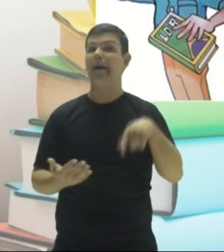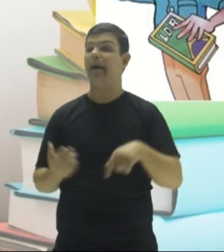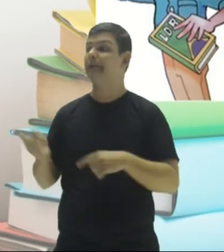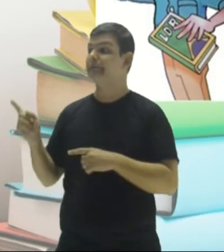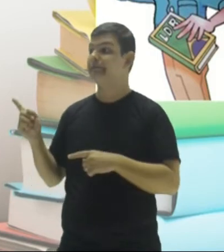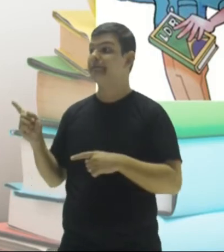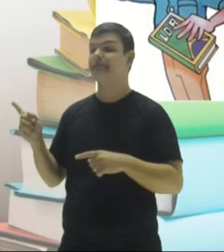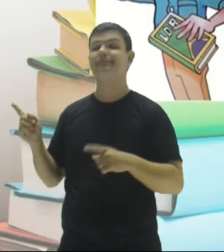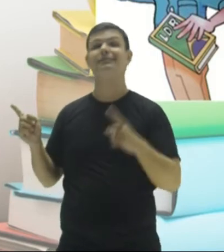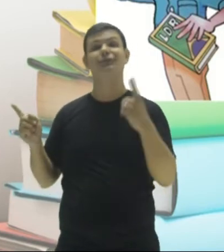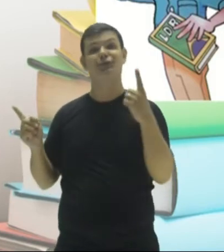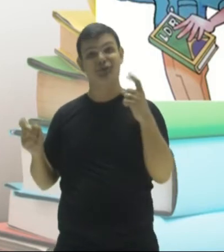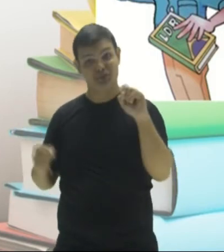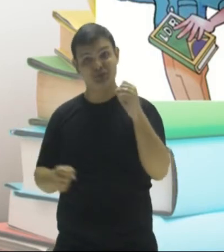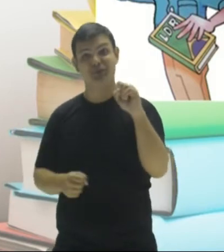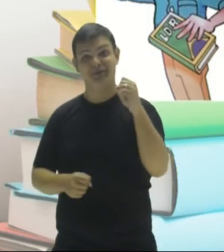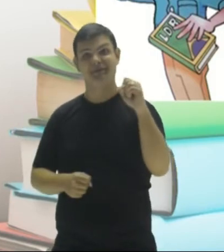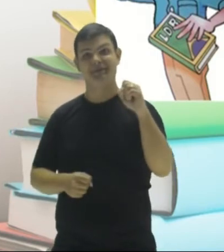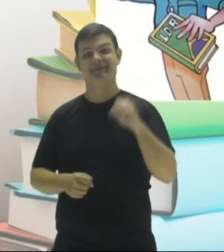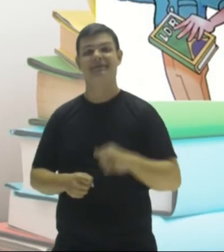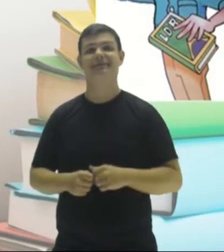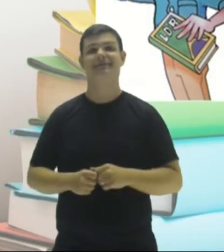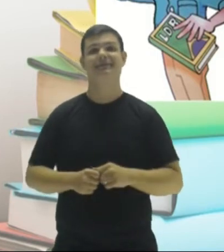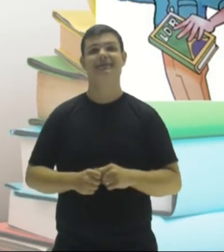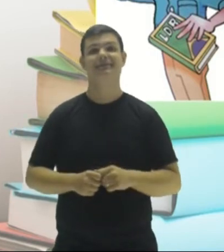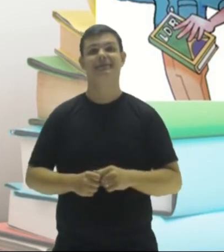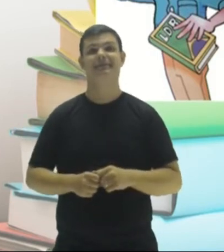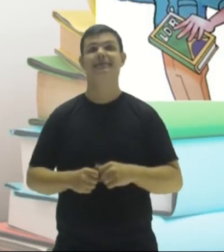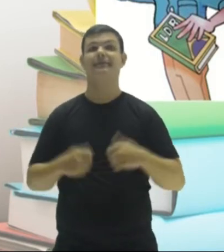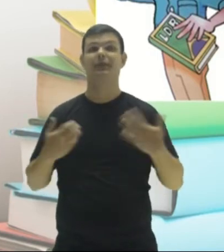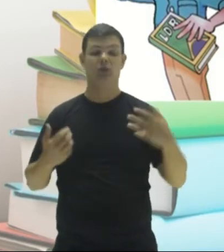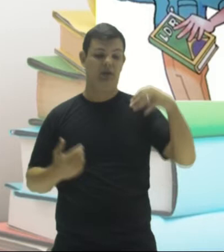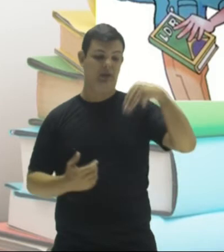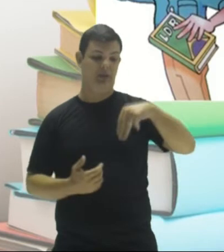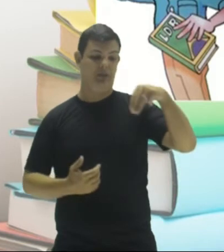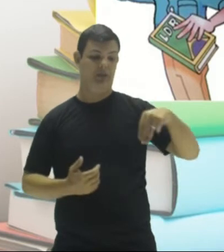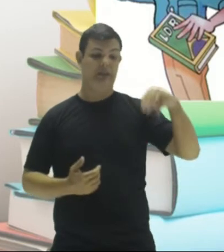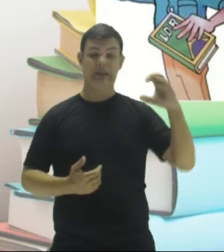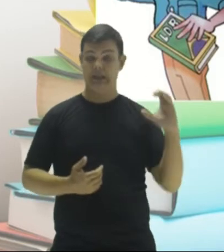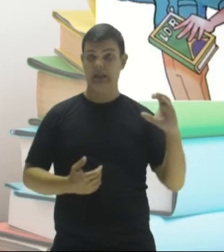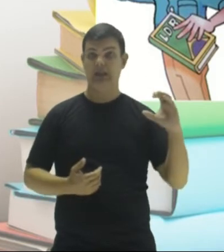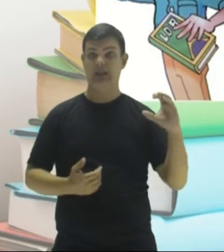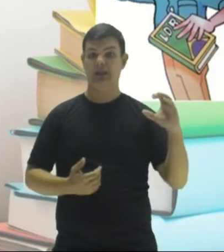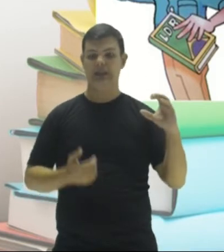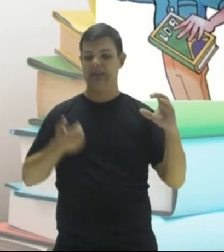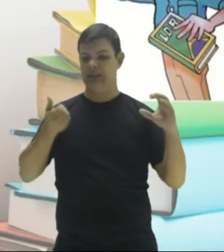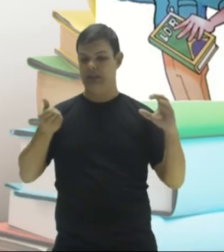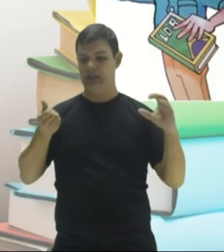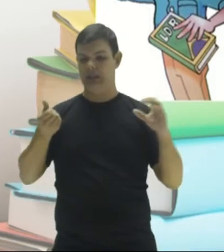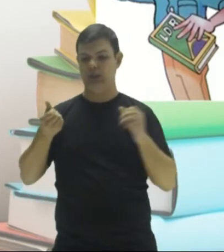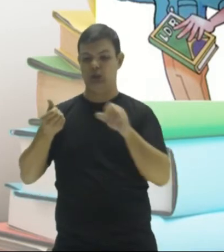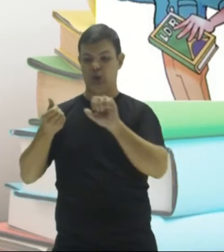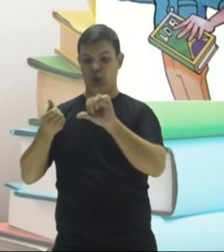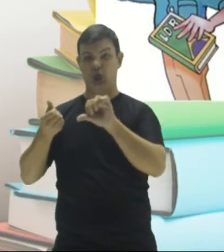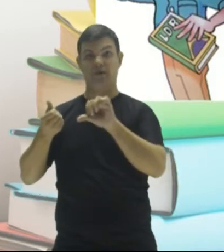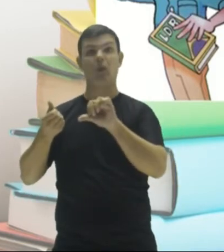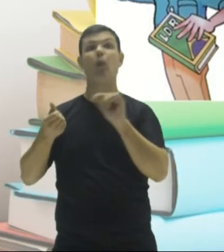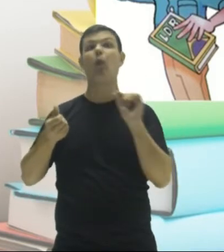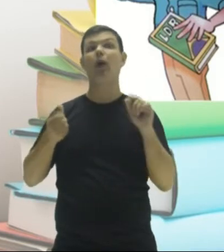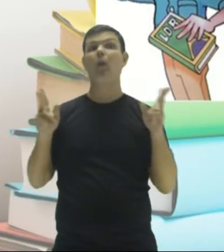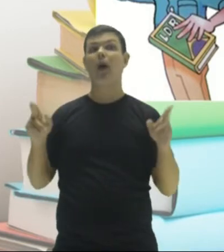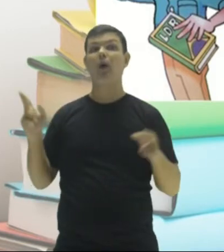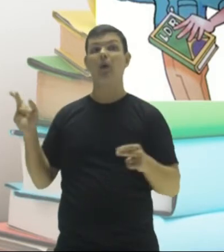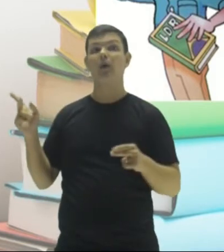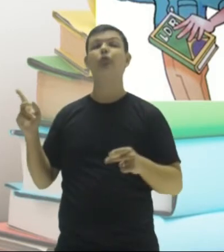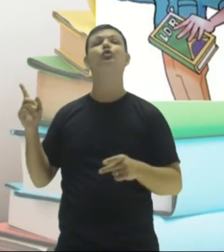dezoito. Então, o MMC de seis e nove é igual a dezoito.